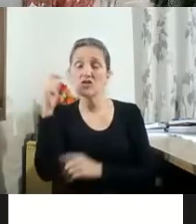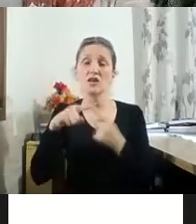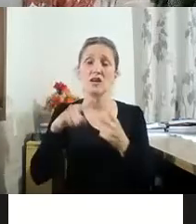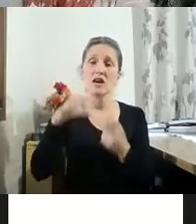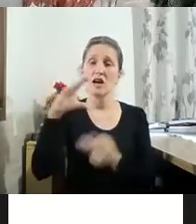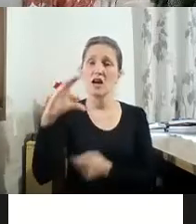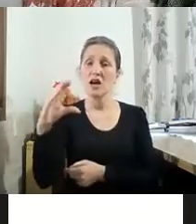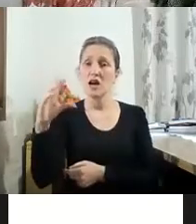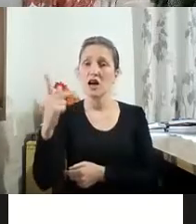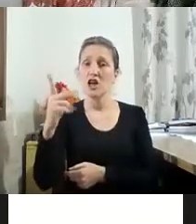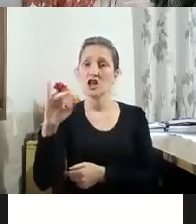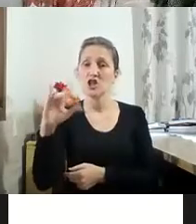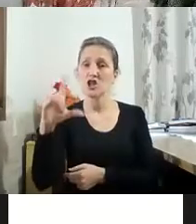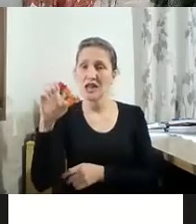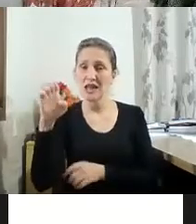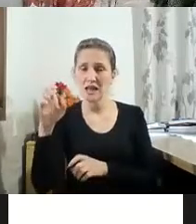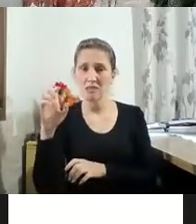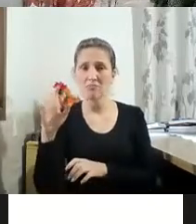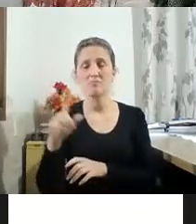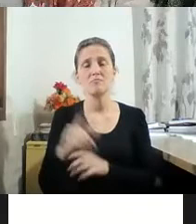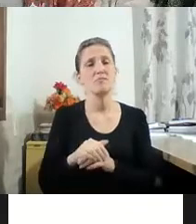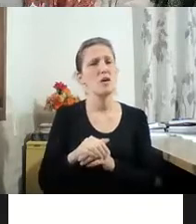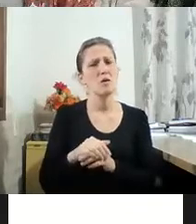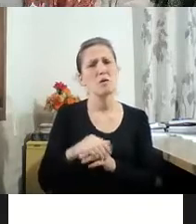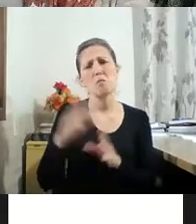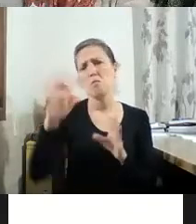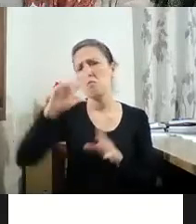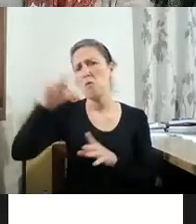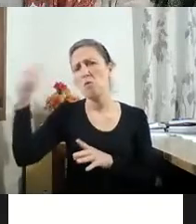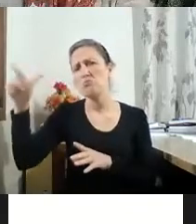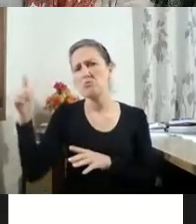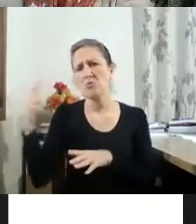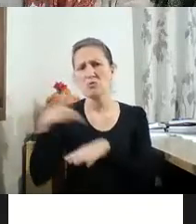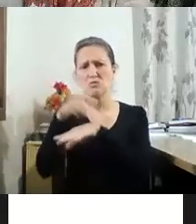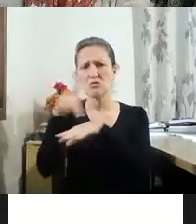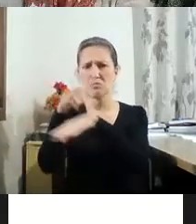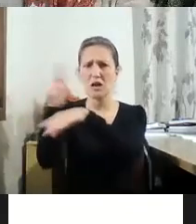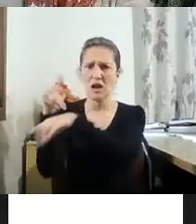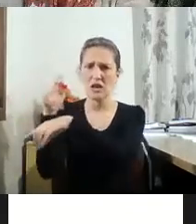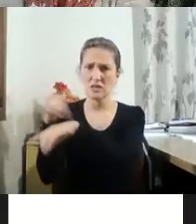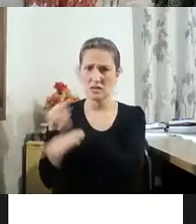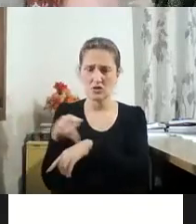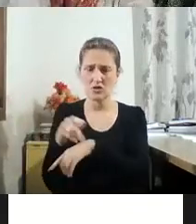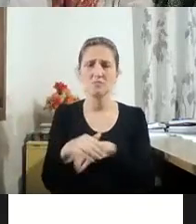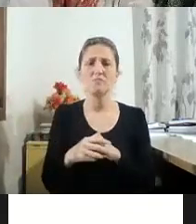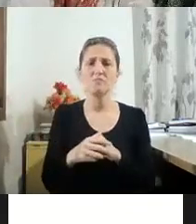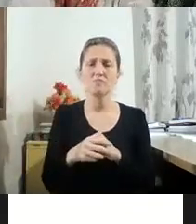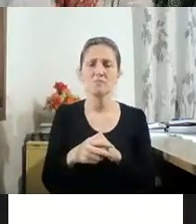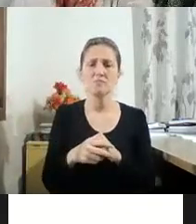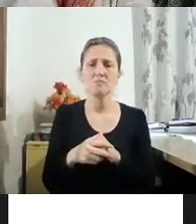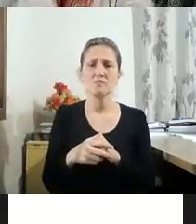no Chile, em outros países latino-americanos como Borges, Cortázar, Bioi Casares,